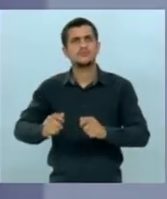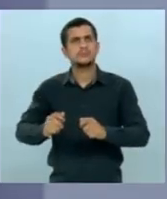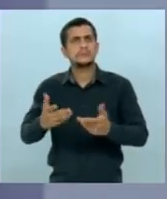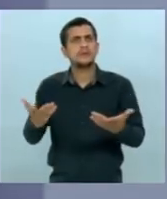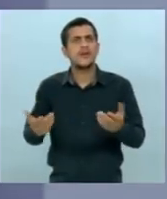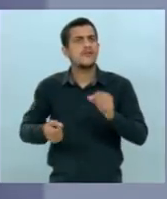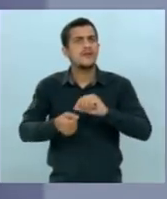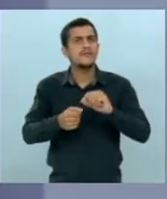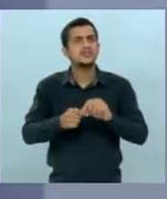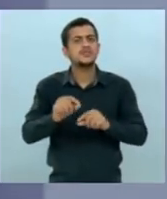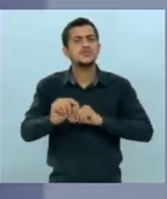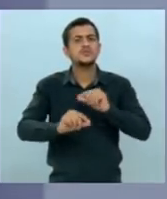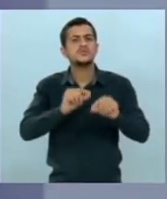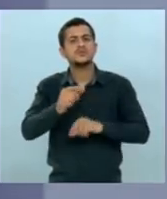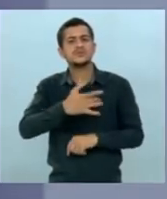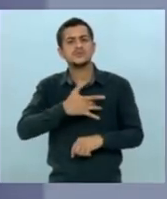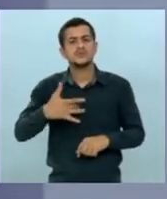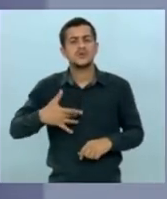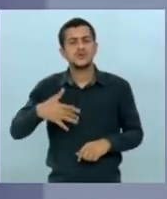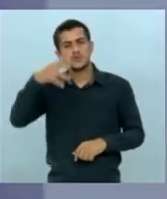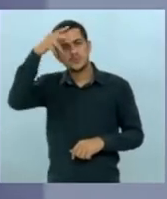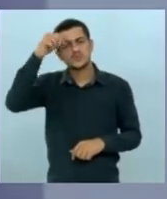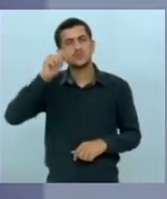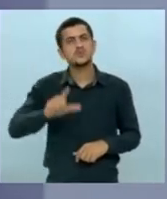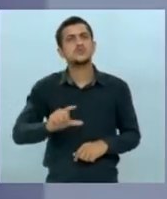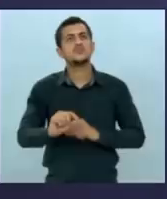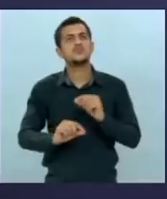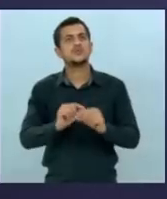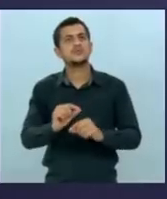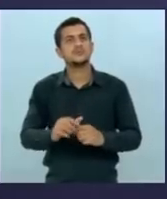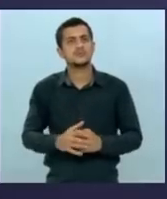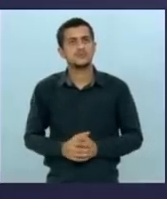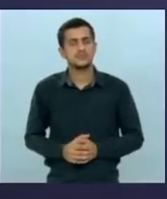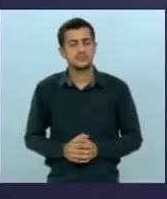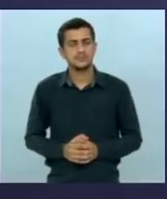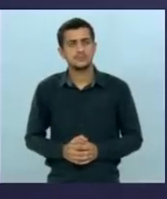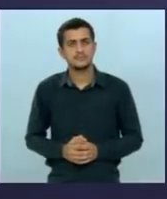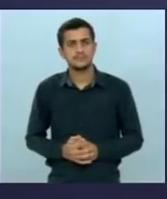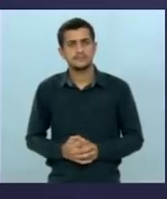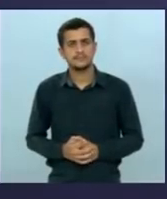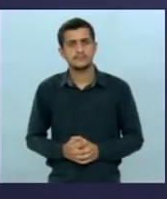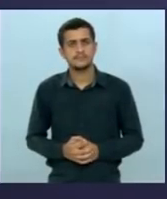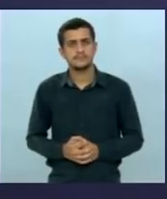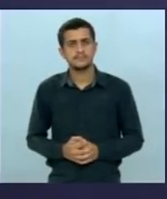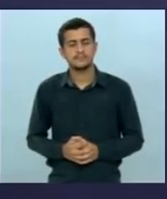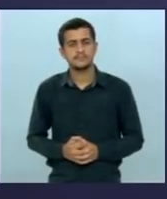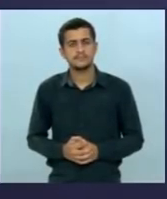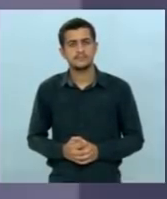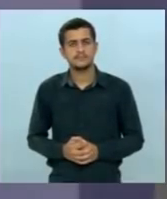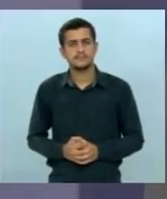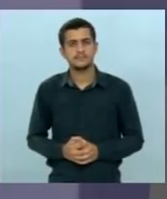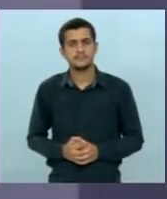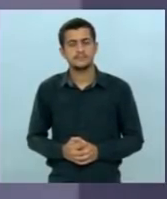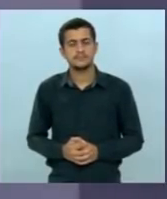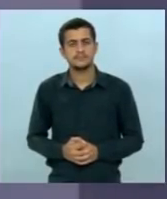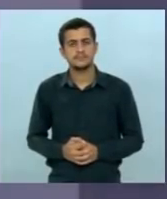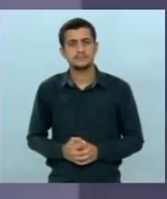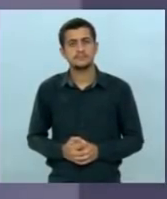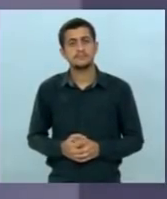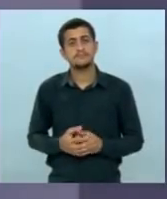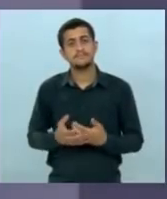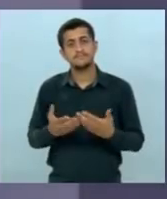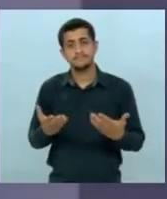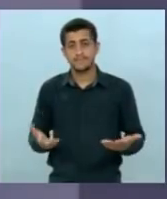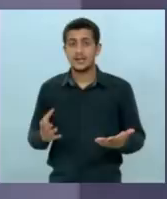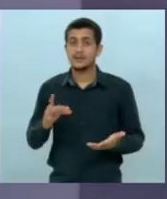vai fazer então na saúde do Mato Grosso do Sul candidato de Lom tem 1 minuto e 30 para responder na verdade